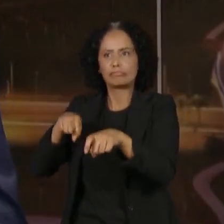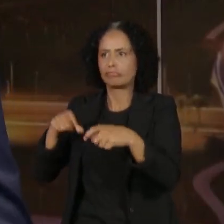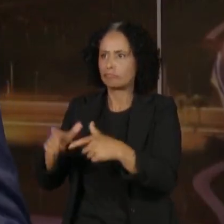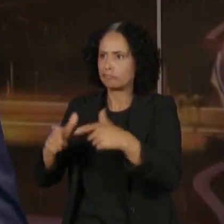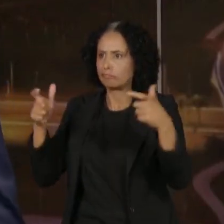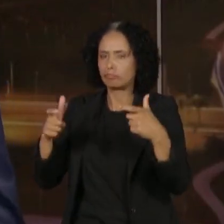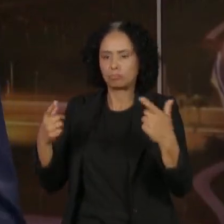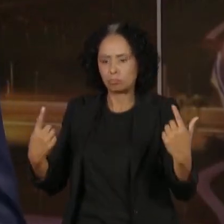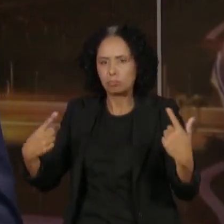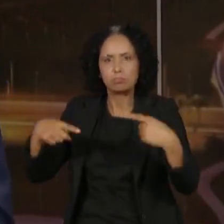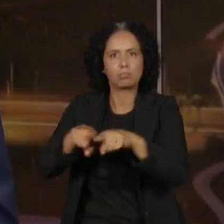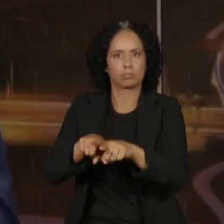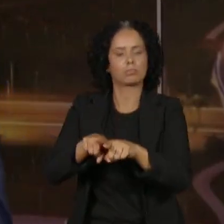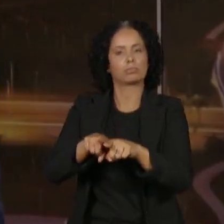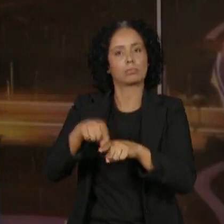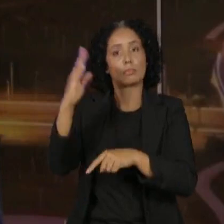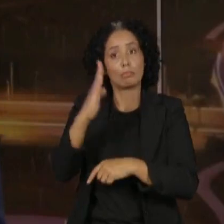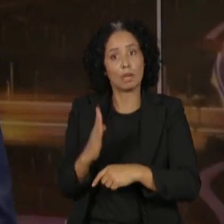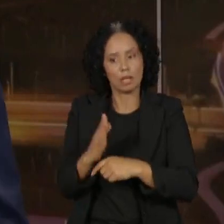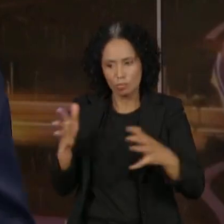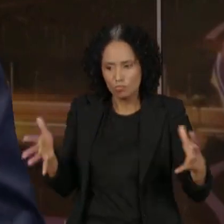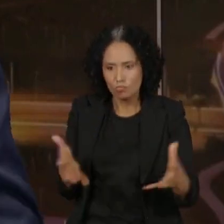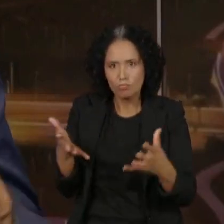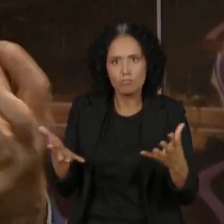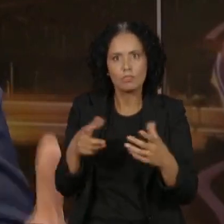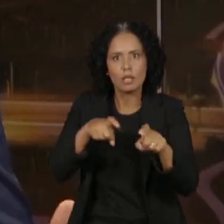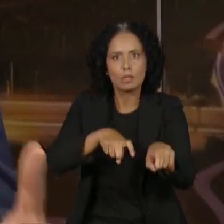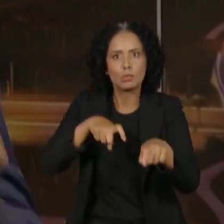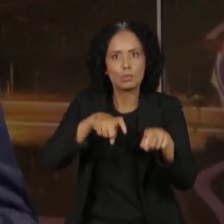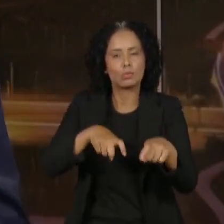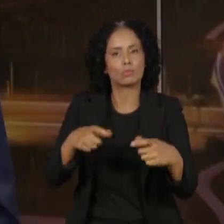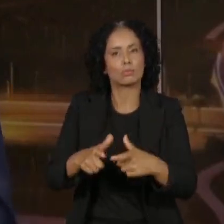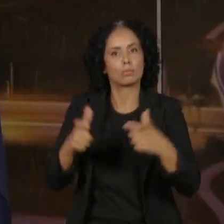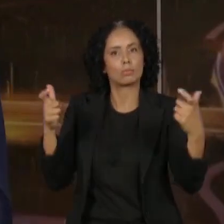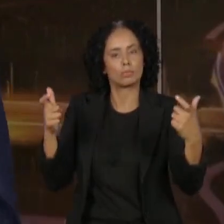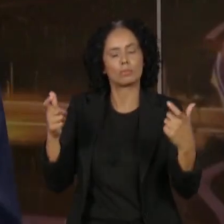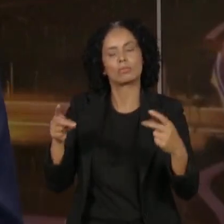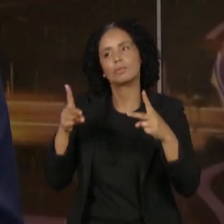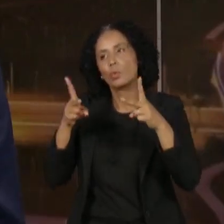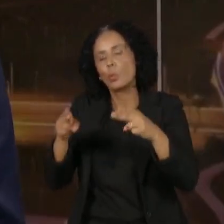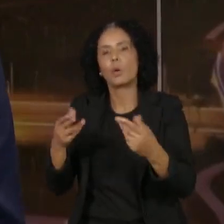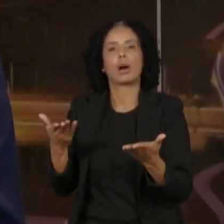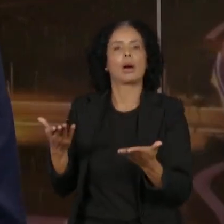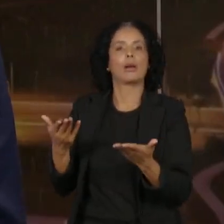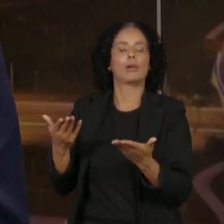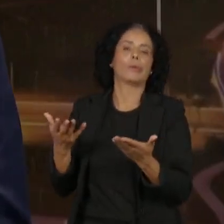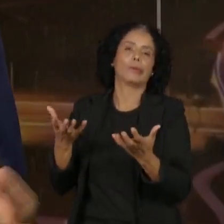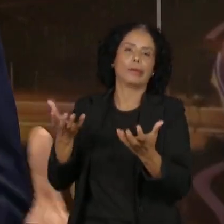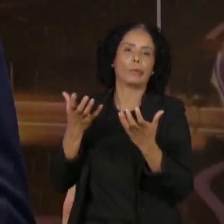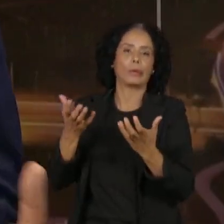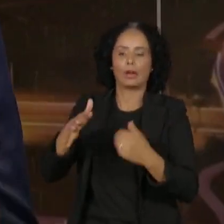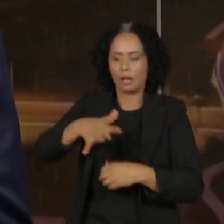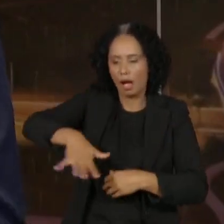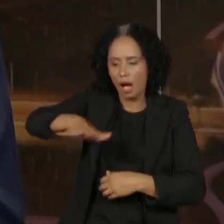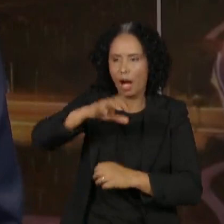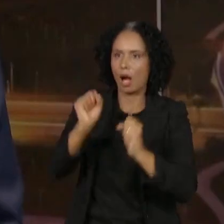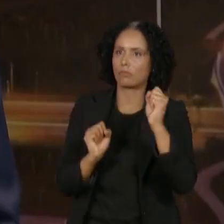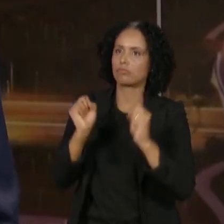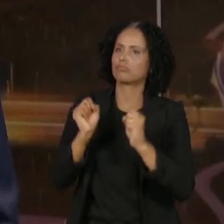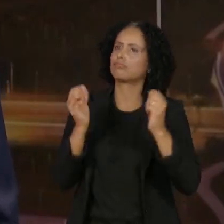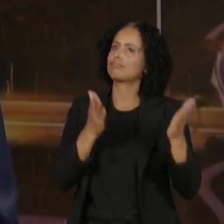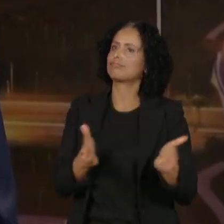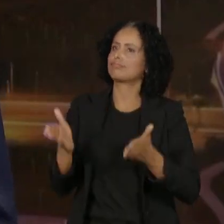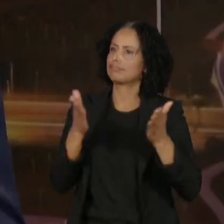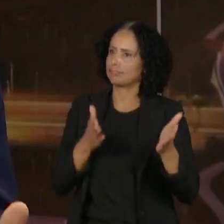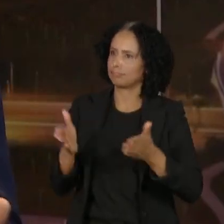principais países de produção agrícola. Assim como vamos buscar dialogar com o setor industrial. Hoje, pela manhã, eu conversava com